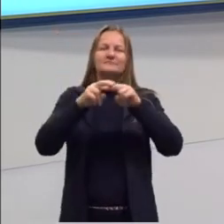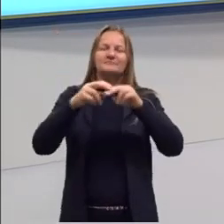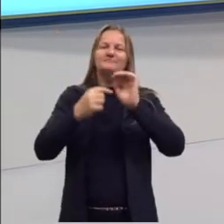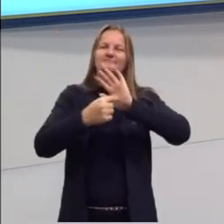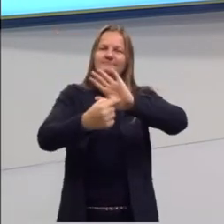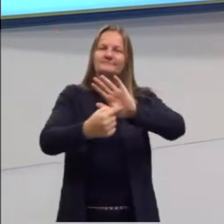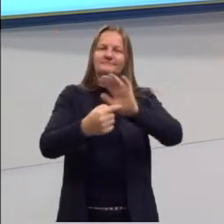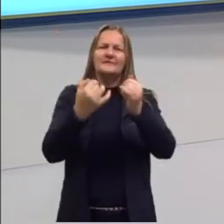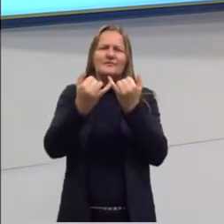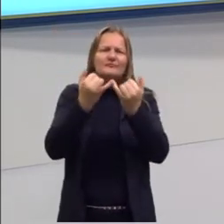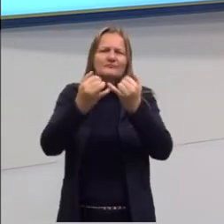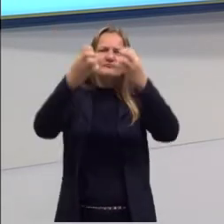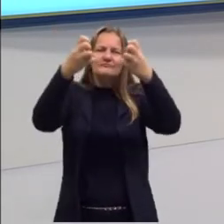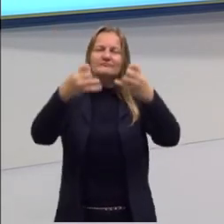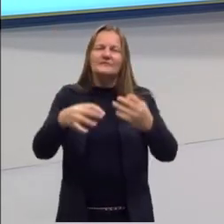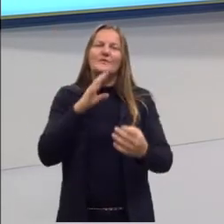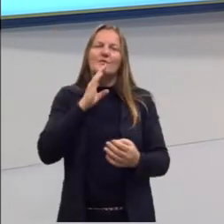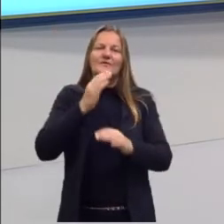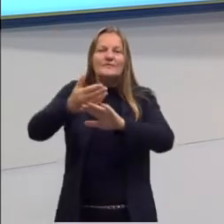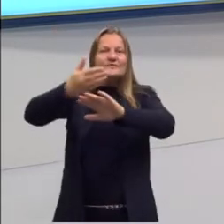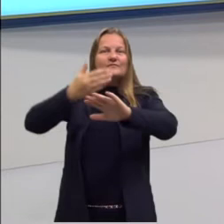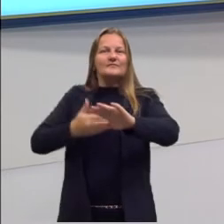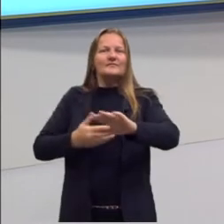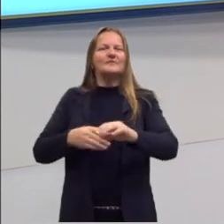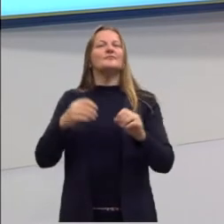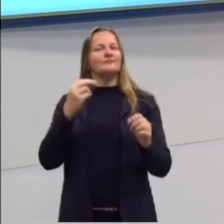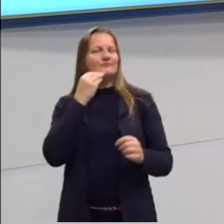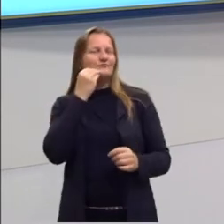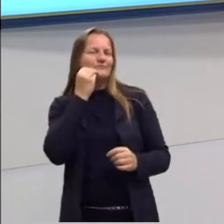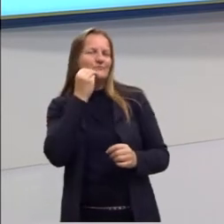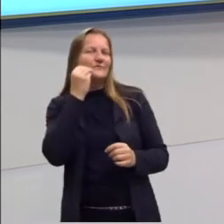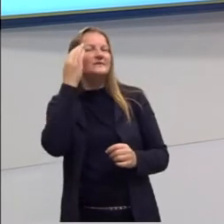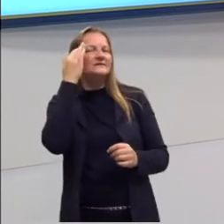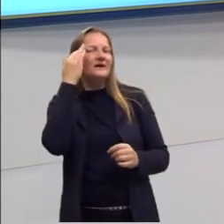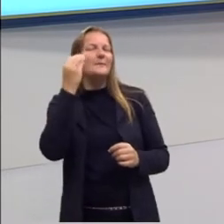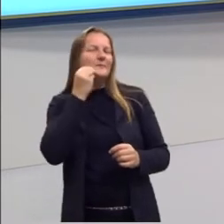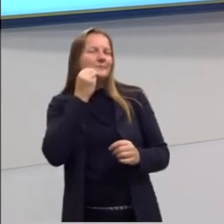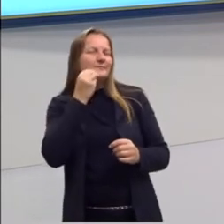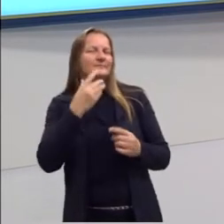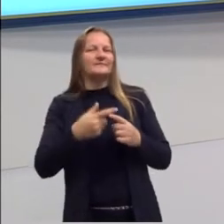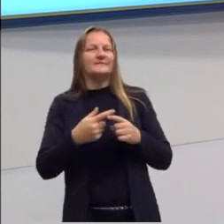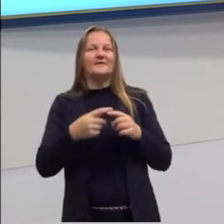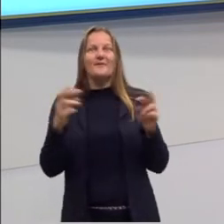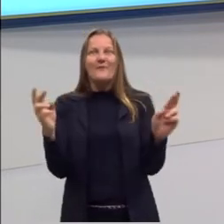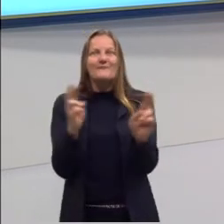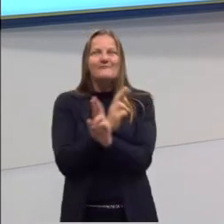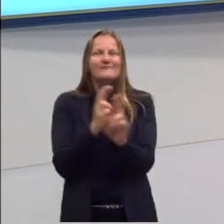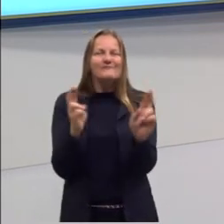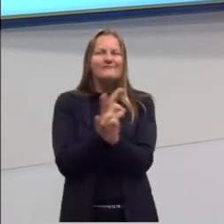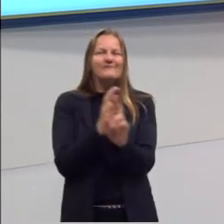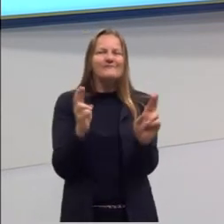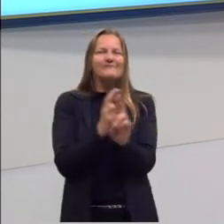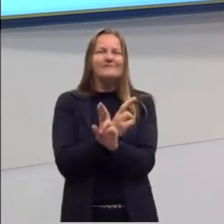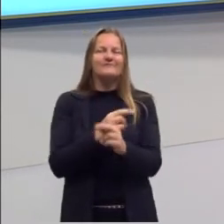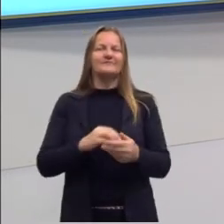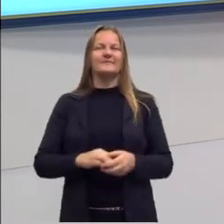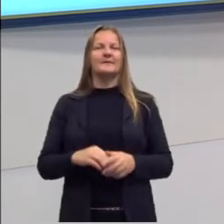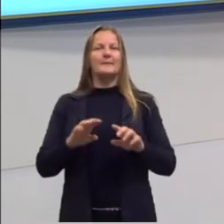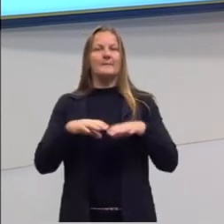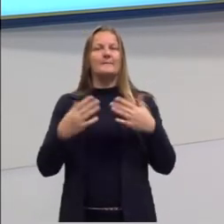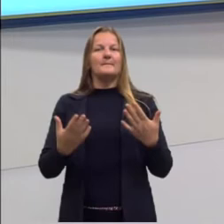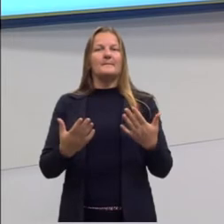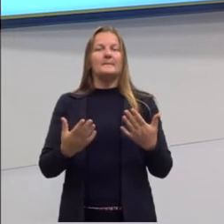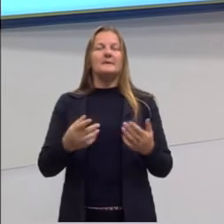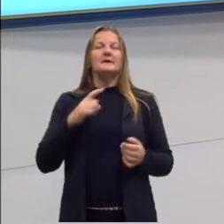se você já tem esse conhecimento anterior, é óbvio que a gente está fazendo ali uma releitura dessa obra. Então, gente